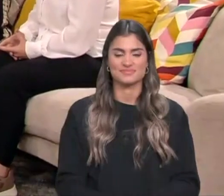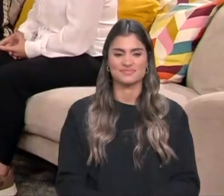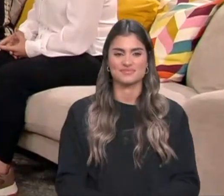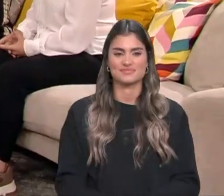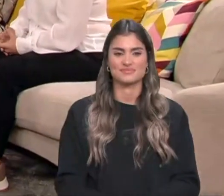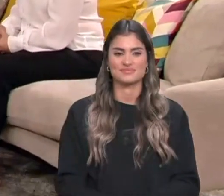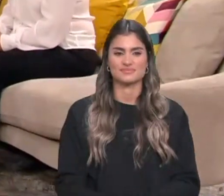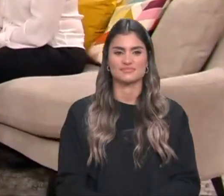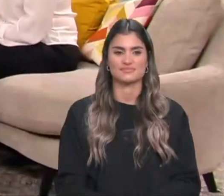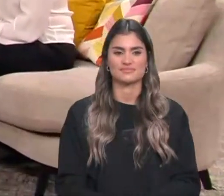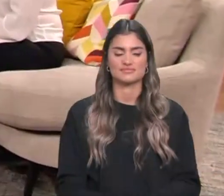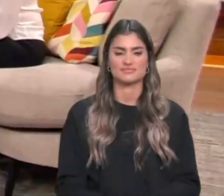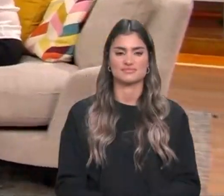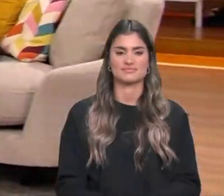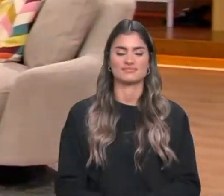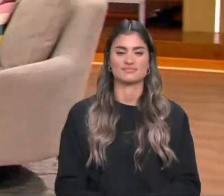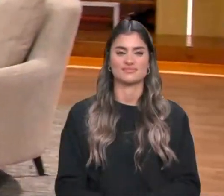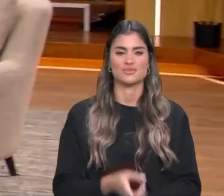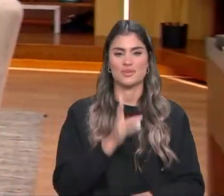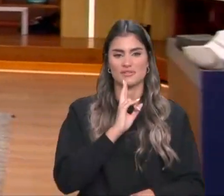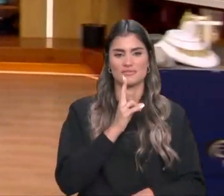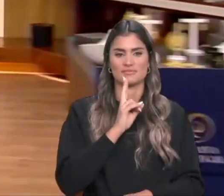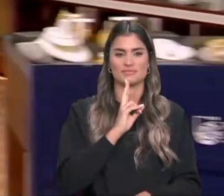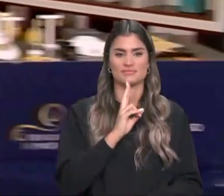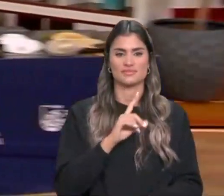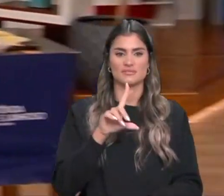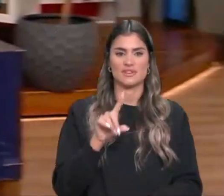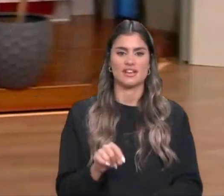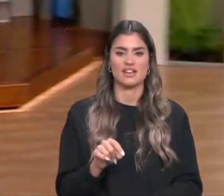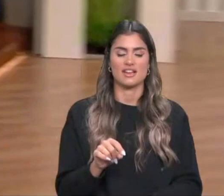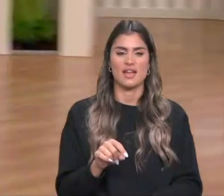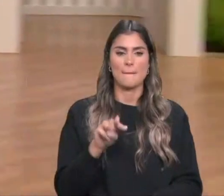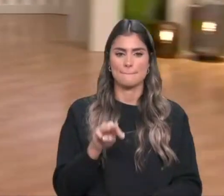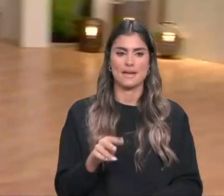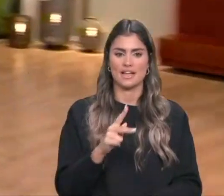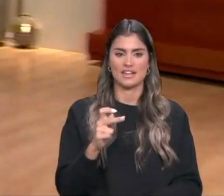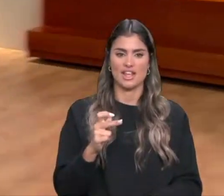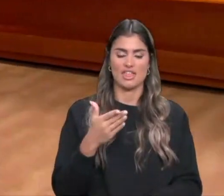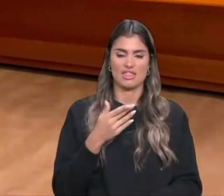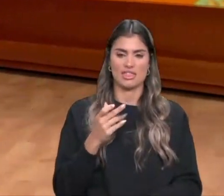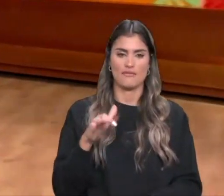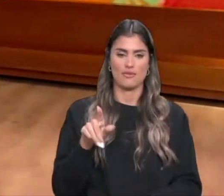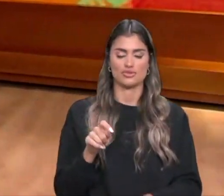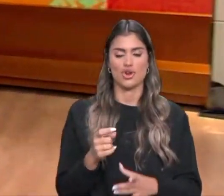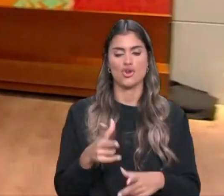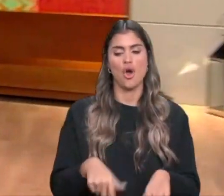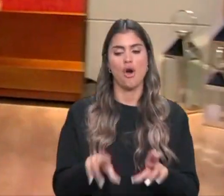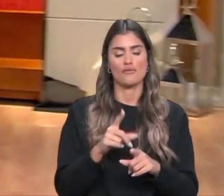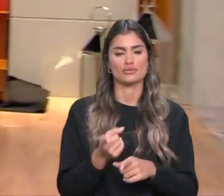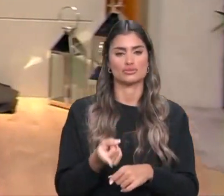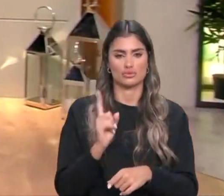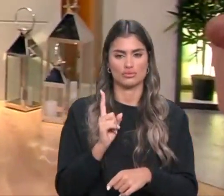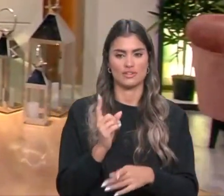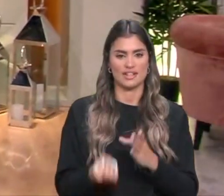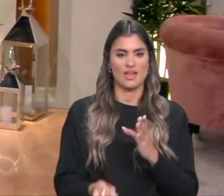Há uma opereta, com licença, há uma opereta dedicadíssima à Maria da Fonte, não é nova, não é criada de agora, daí ainda